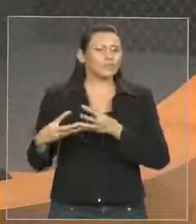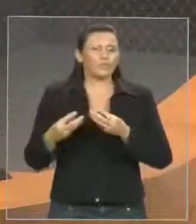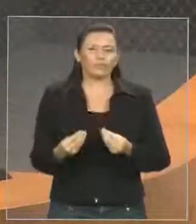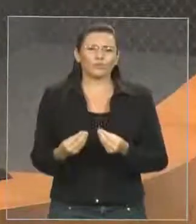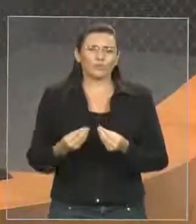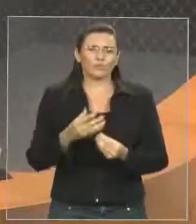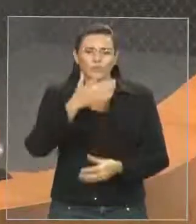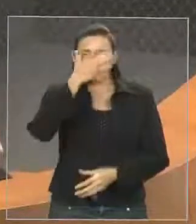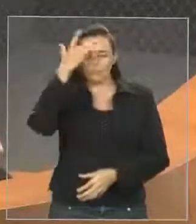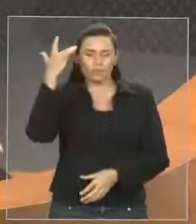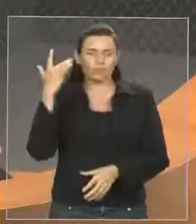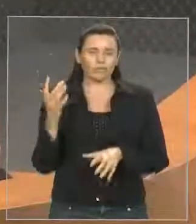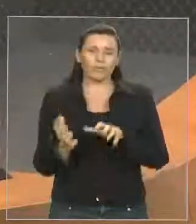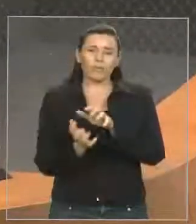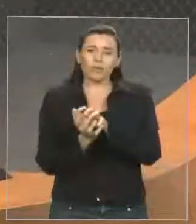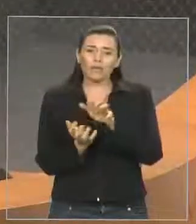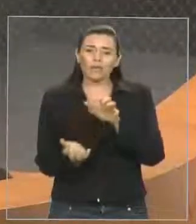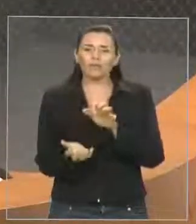anciãos.